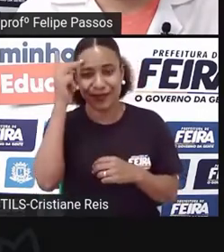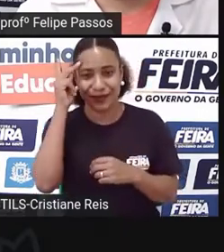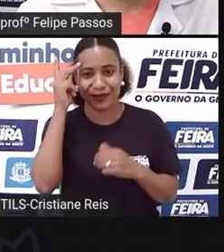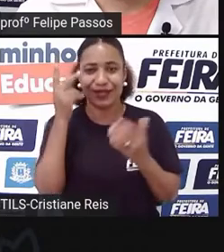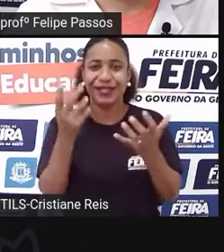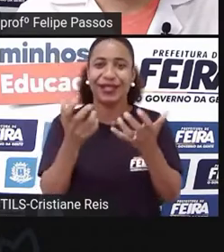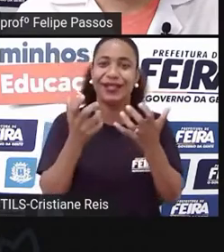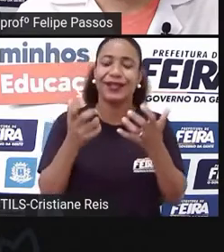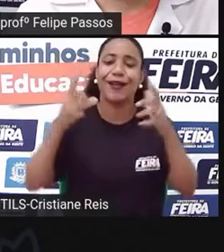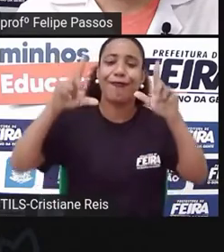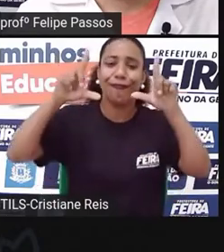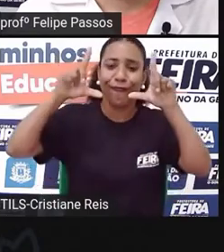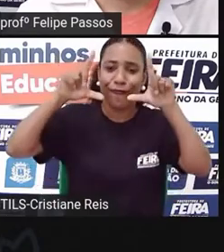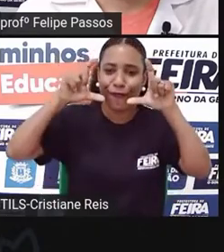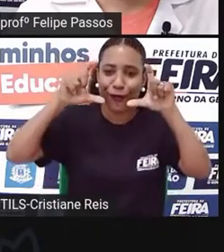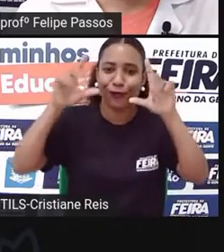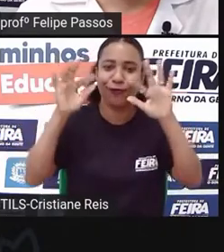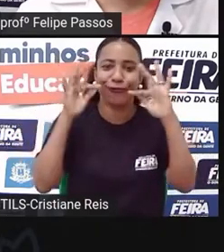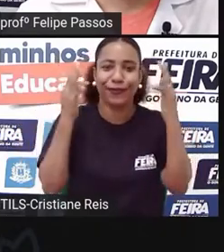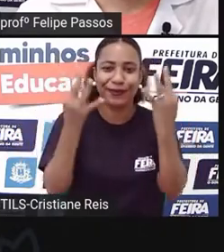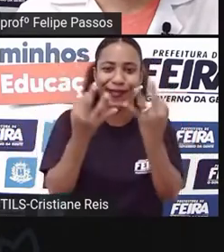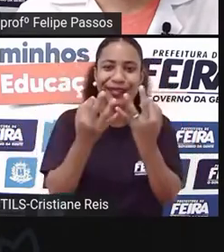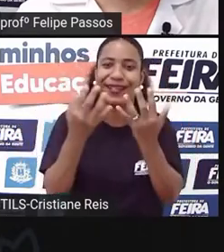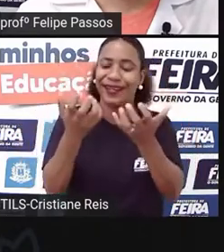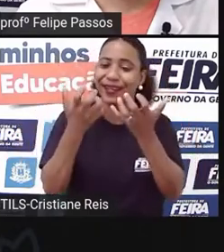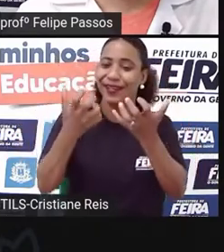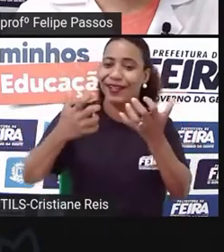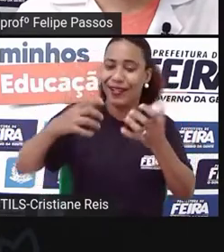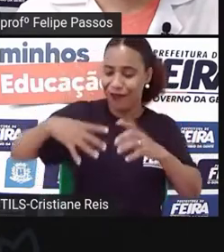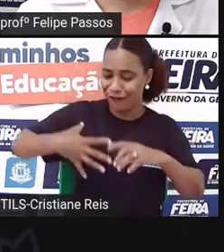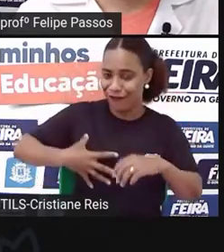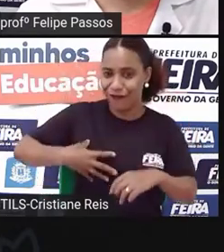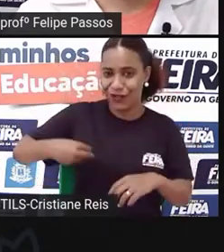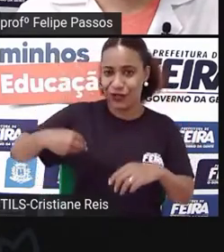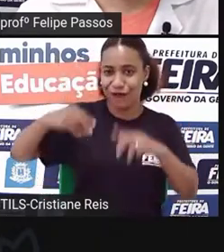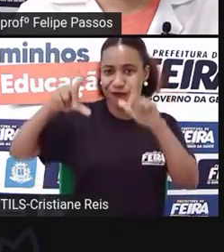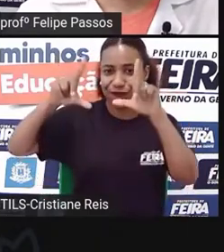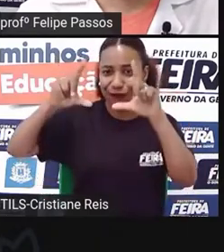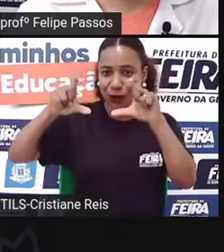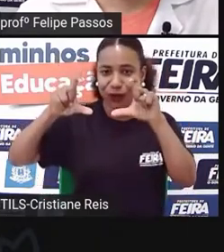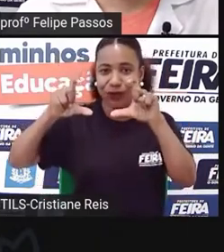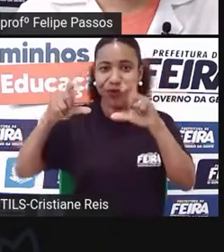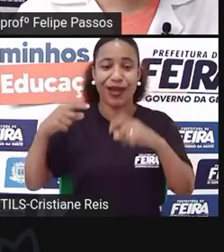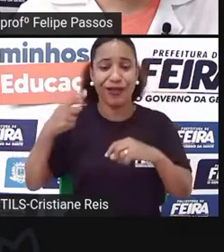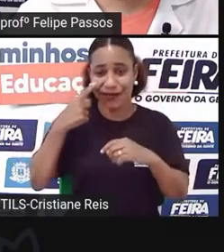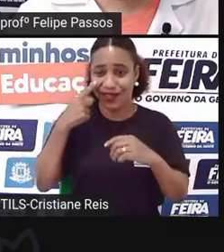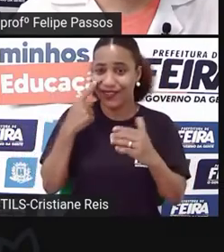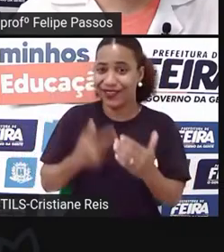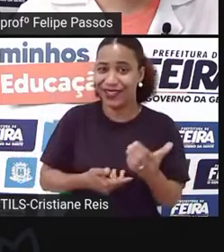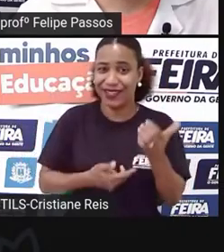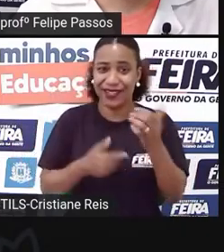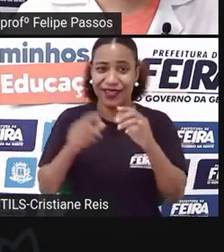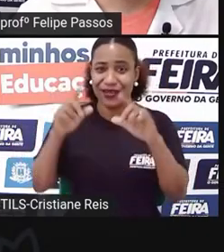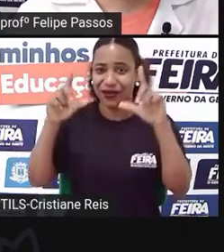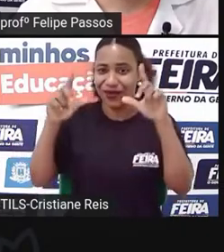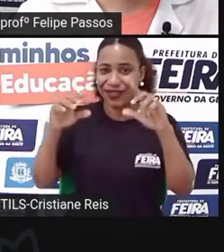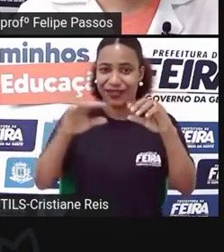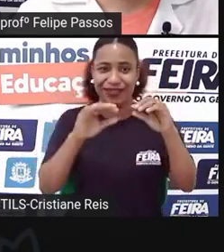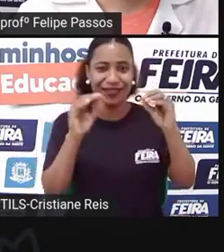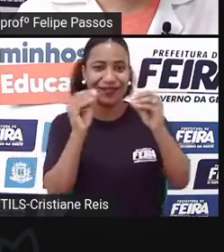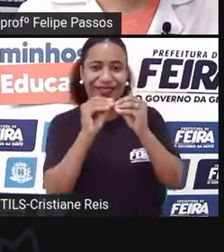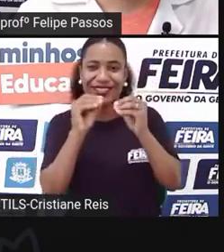família, queria ter uma foto de um filho, então você não tinha máquina fotográfica, você levava lá e tinha um fundinho com coisas